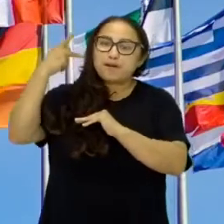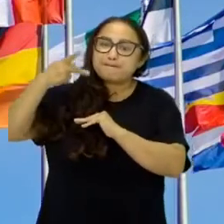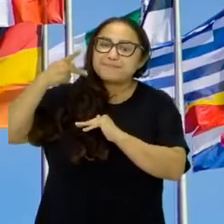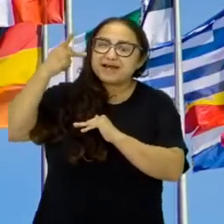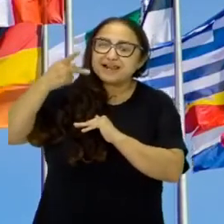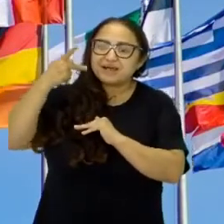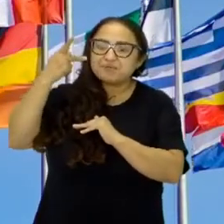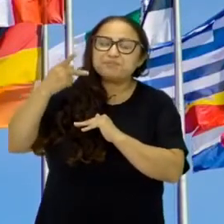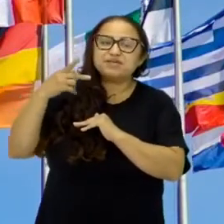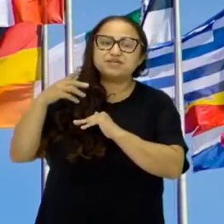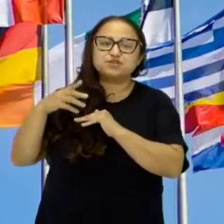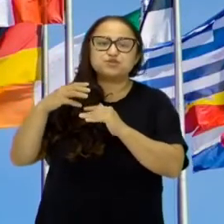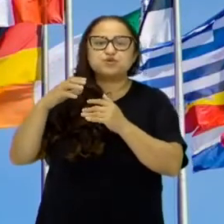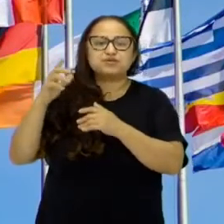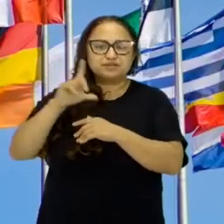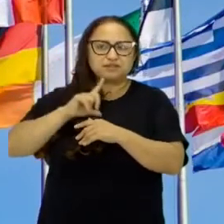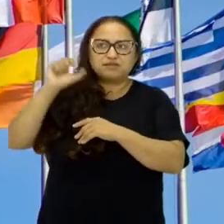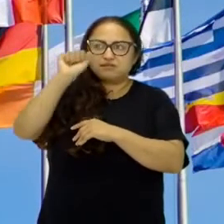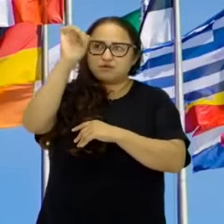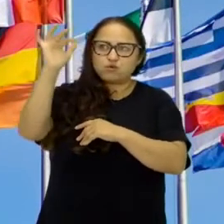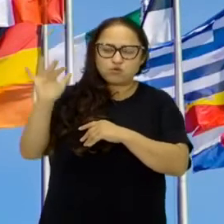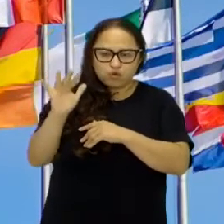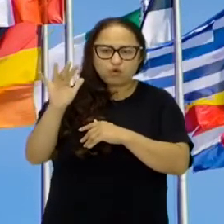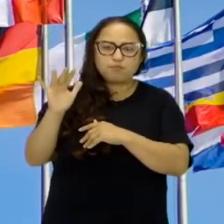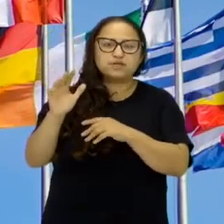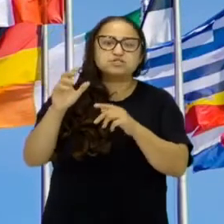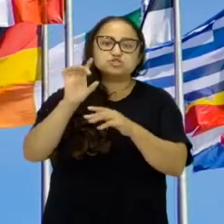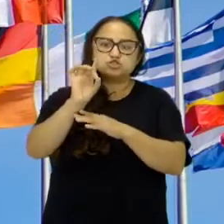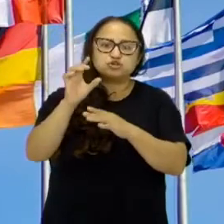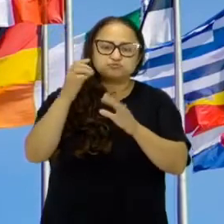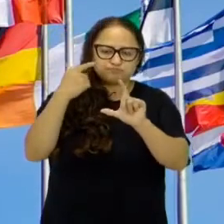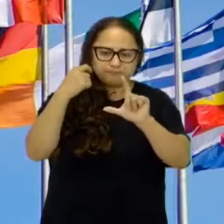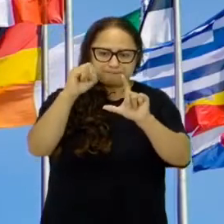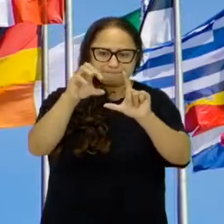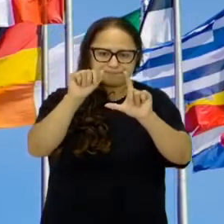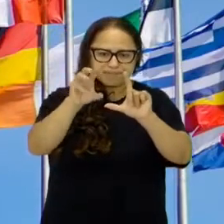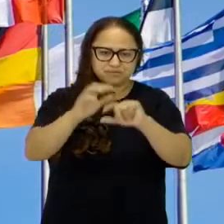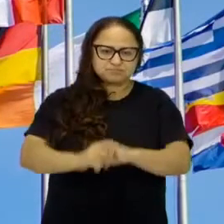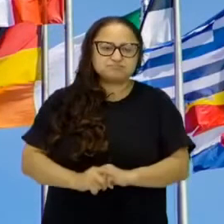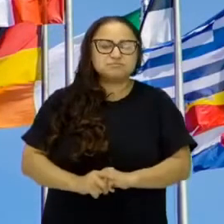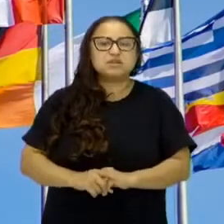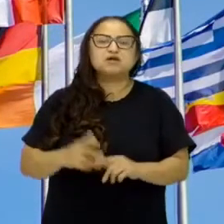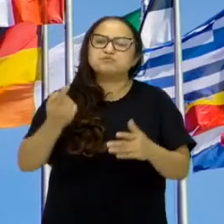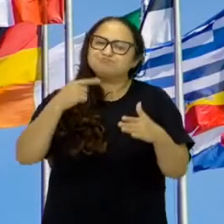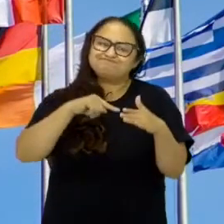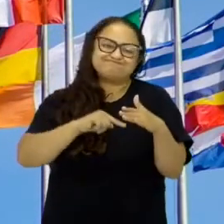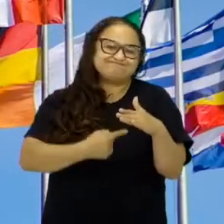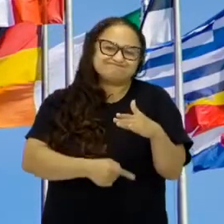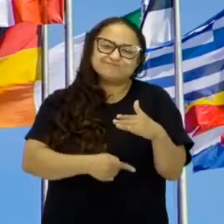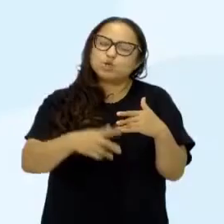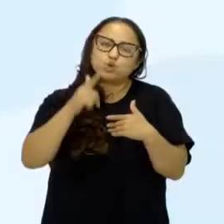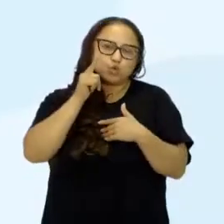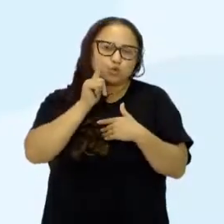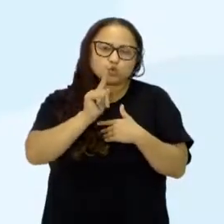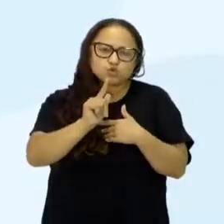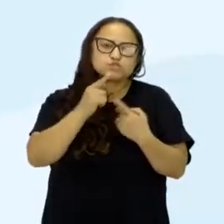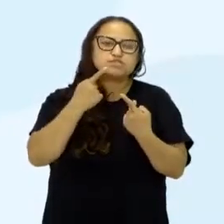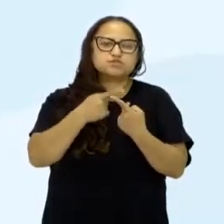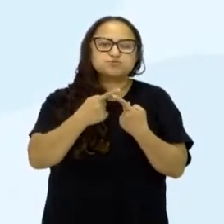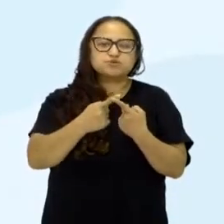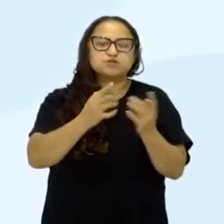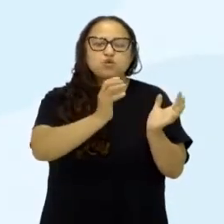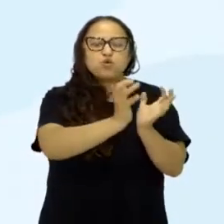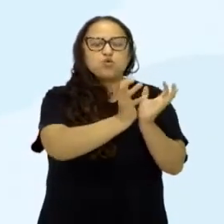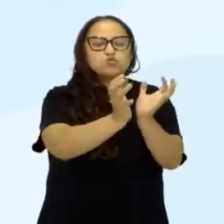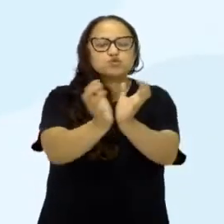sobre a PEC, é só printar aí, tem os links, está certo. Infelizmente não dá para aprofundar muito, né, poderia aprofundar um pouco mais aí sobre os